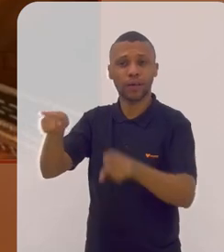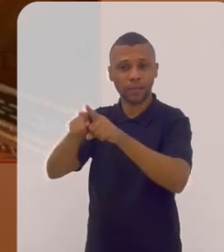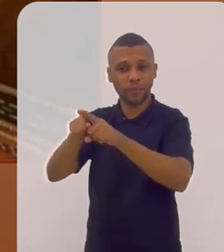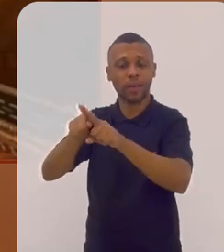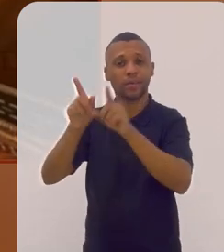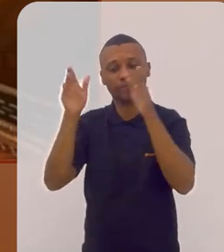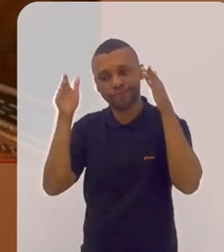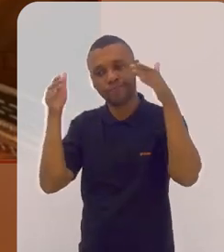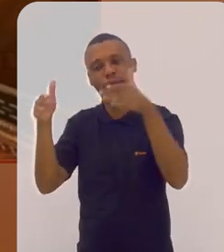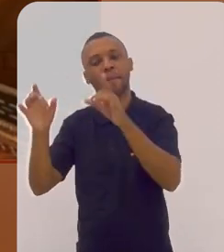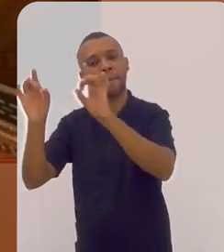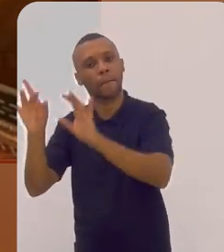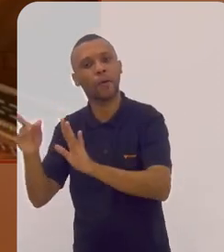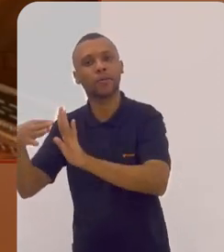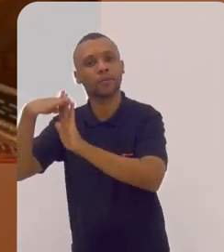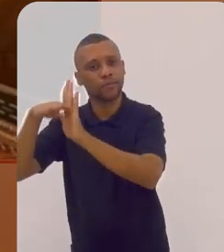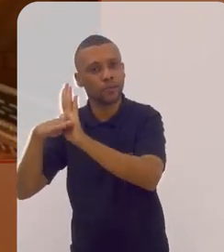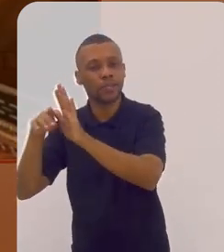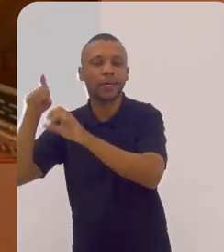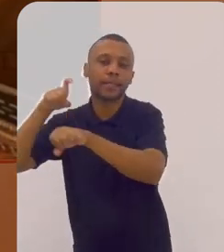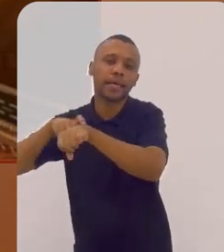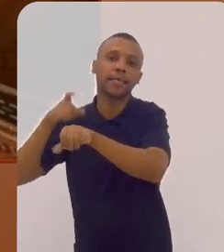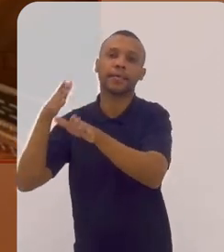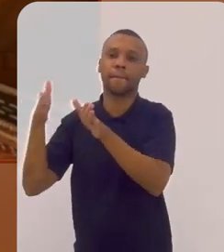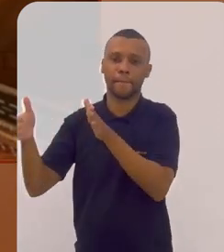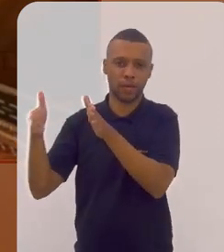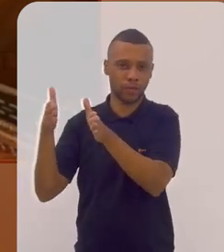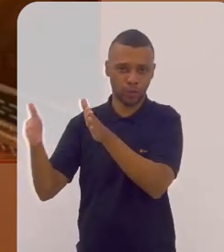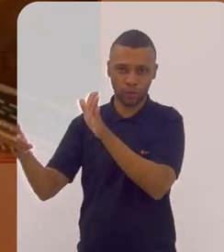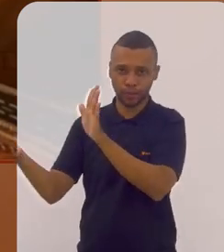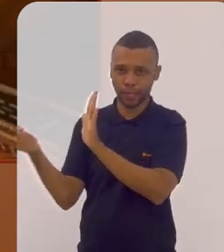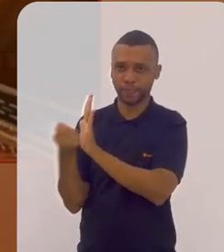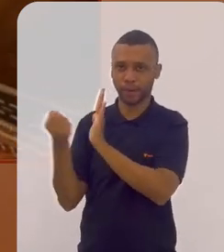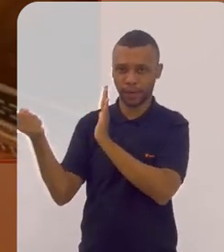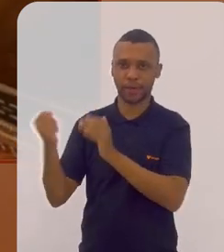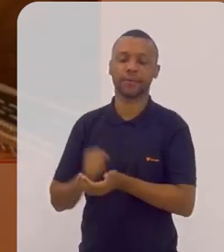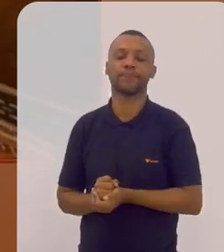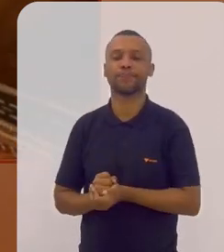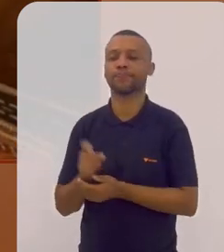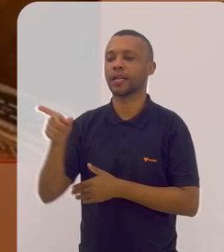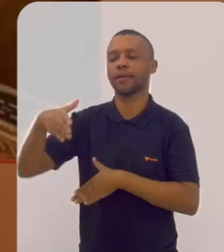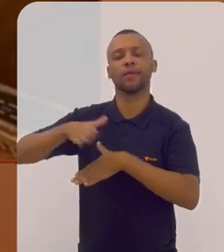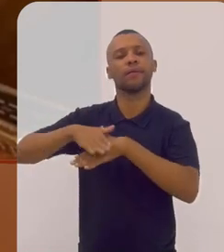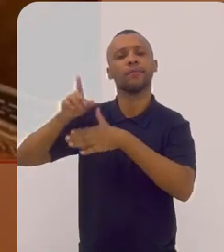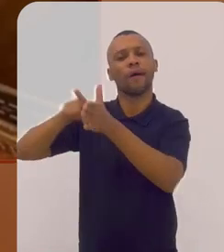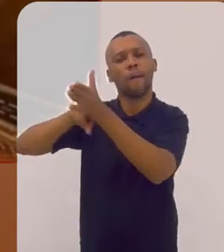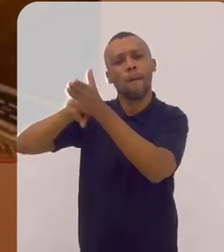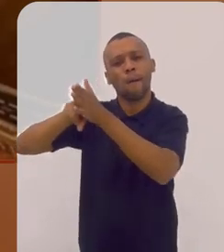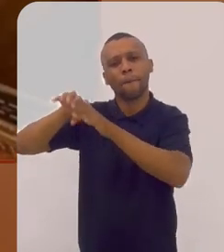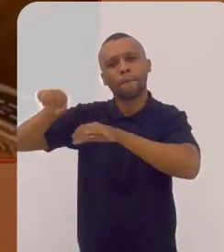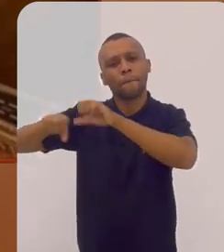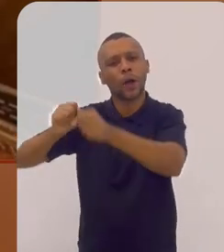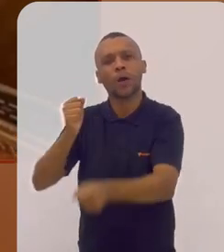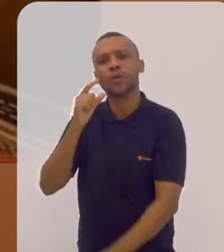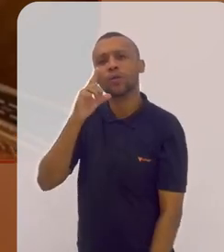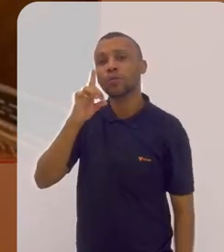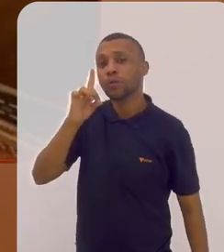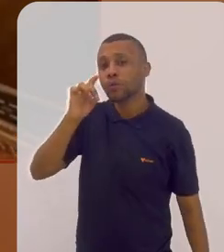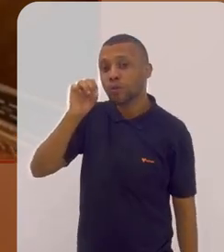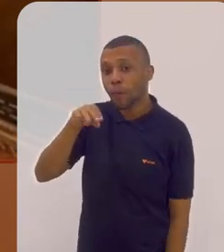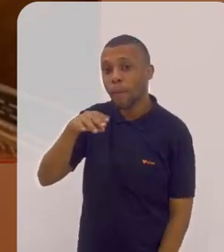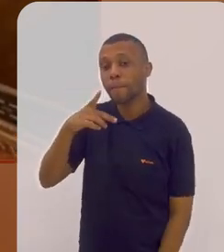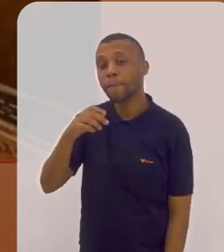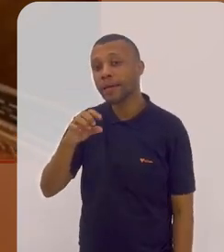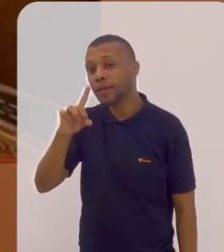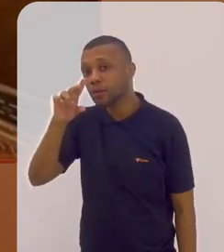especializado nos repertórios desse período ele foi buscar composições de Dom Pedro